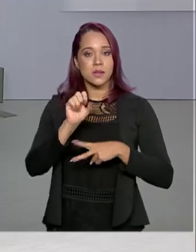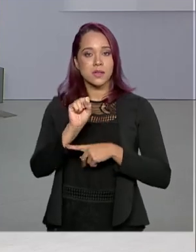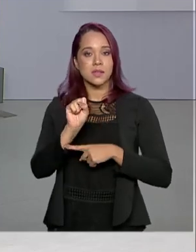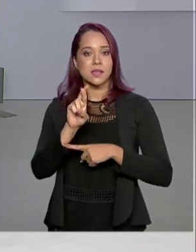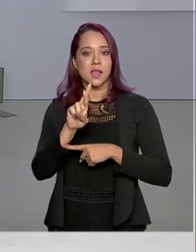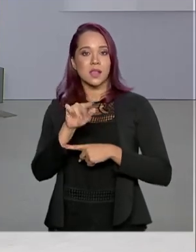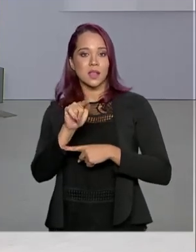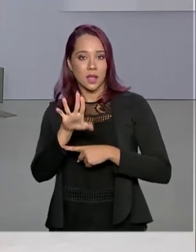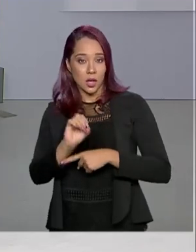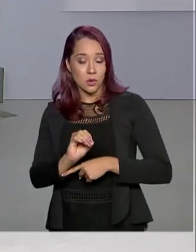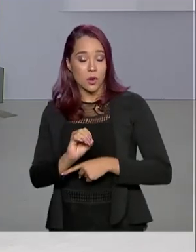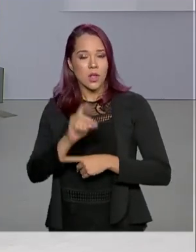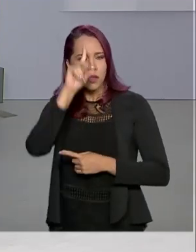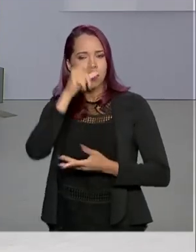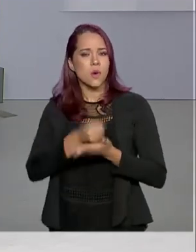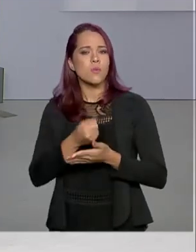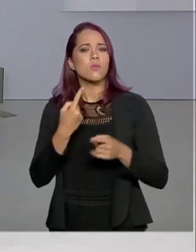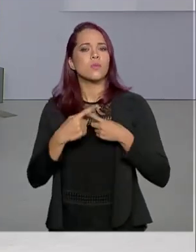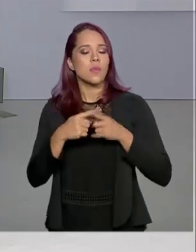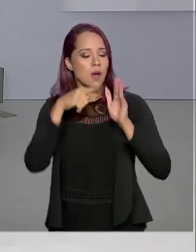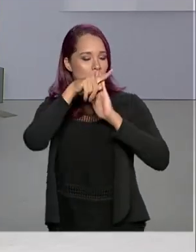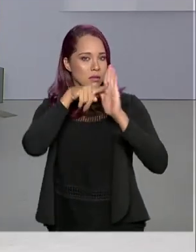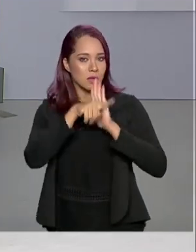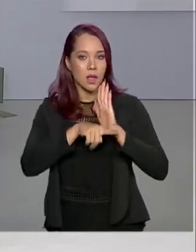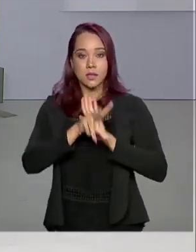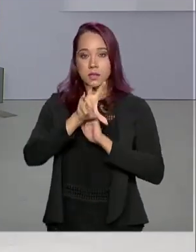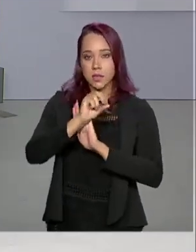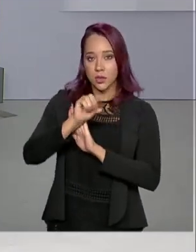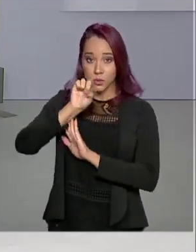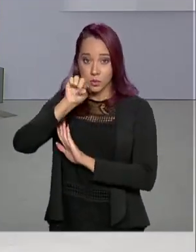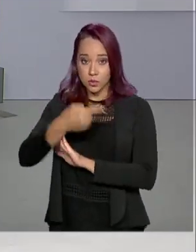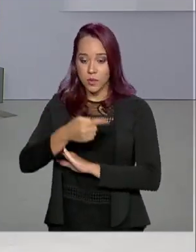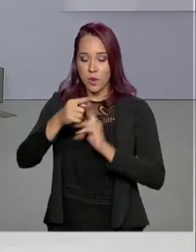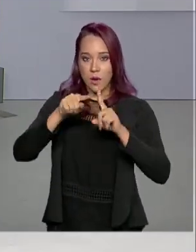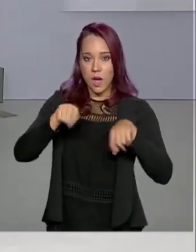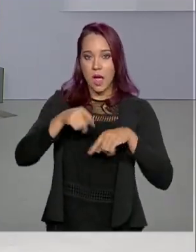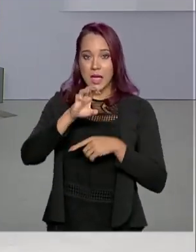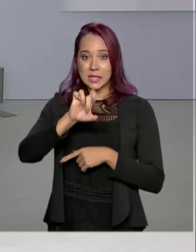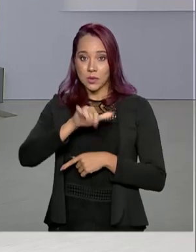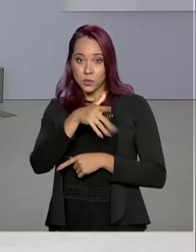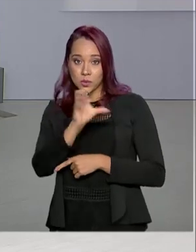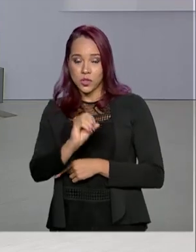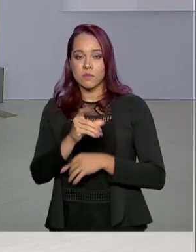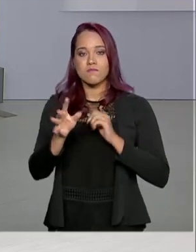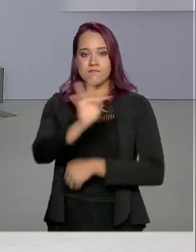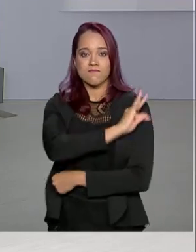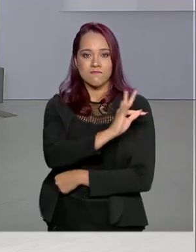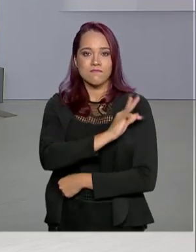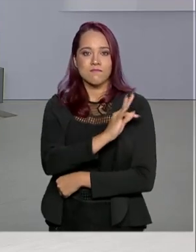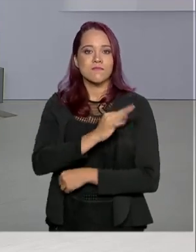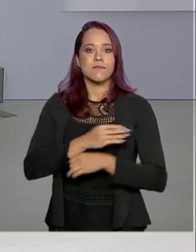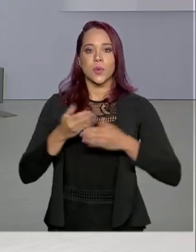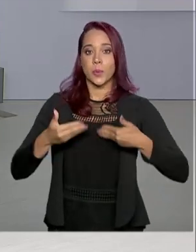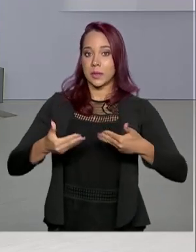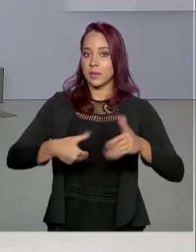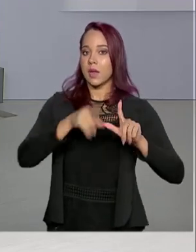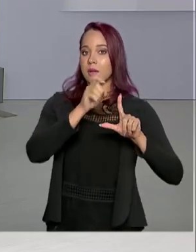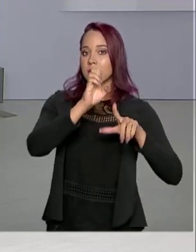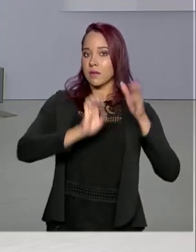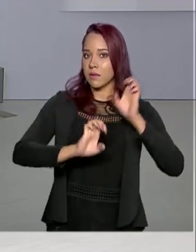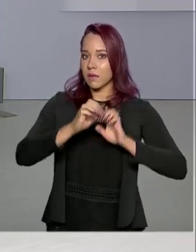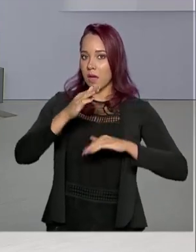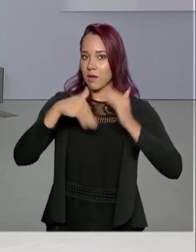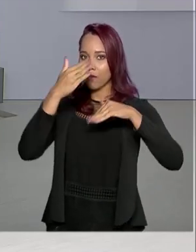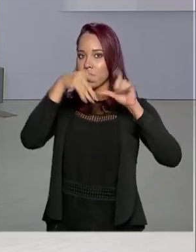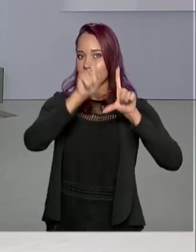A medida foi tomada após a análise de 500 mil cargos do executivo por técnicos do Ministério da Economia. A ideia do